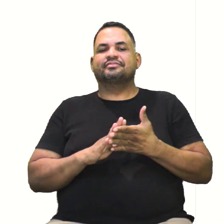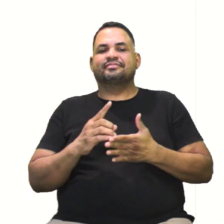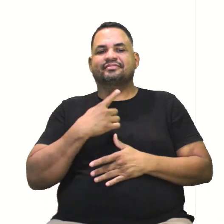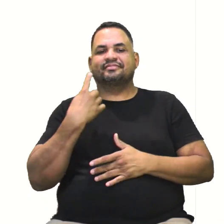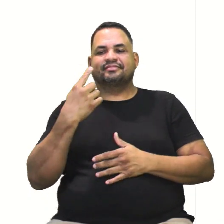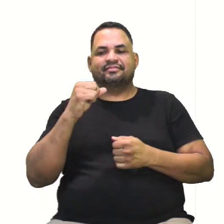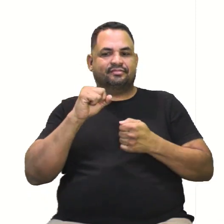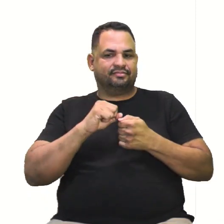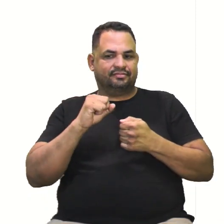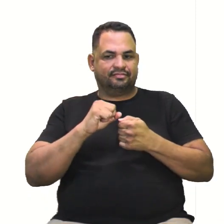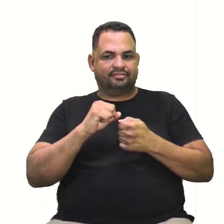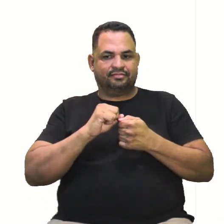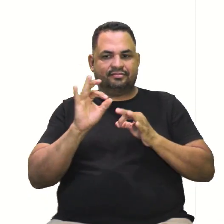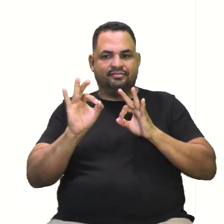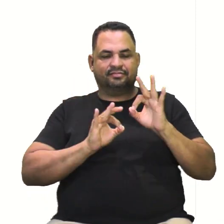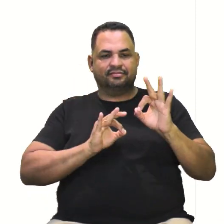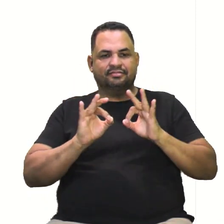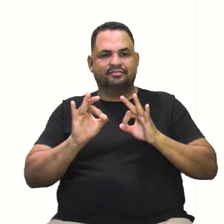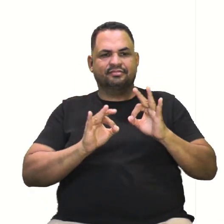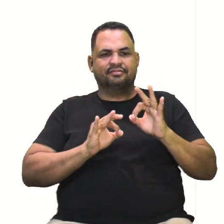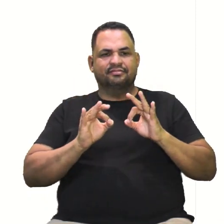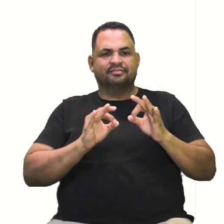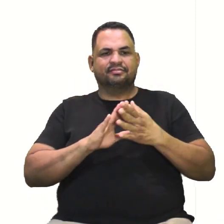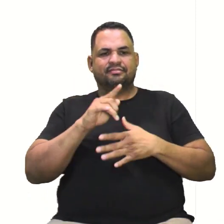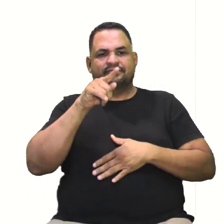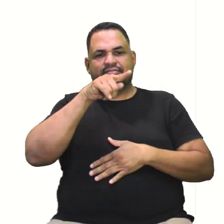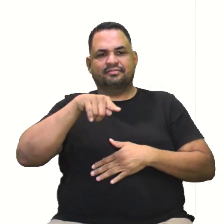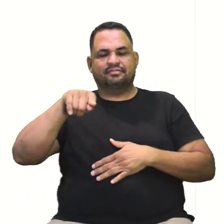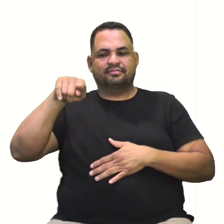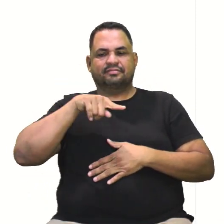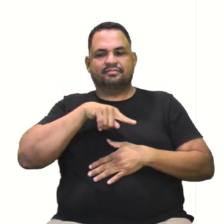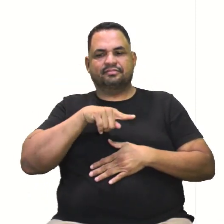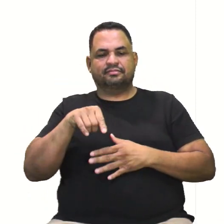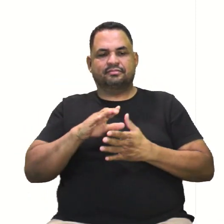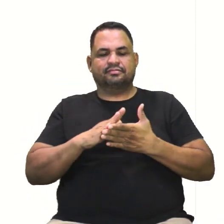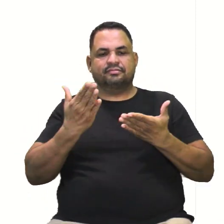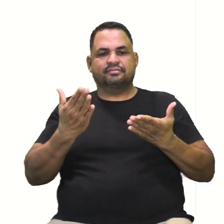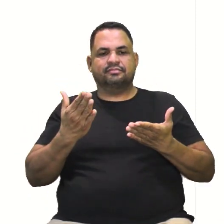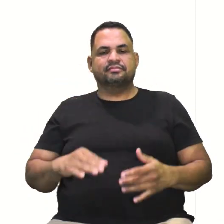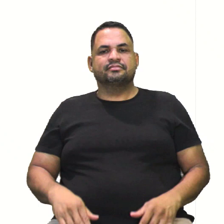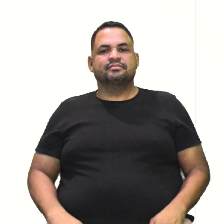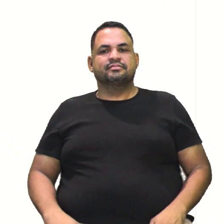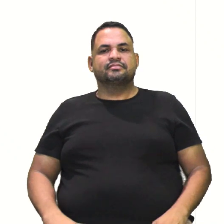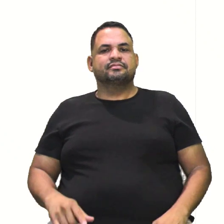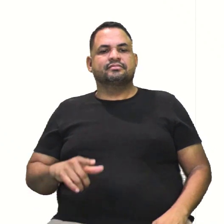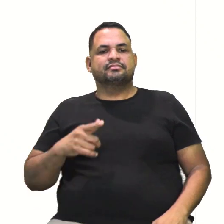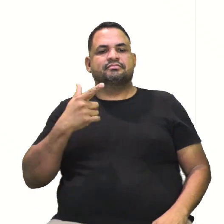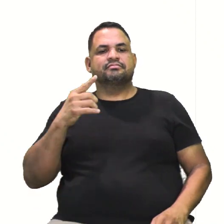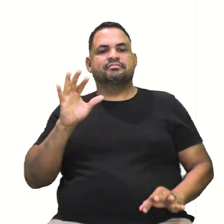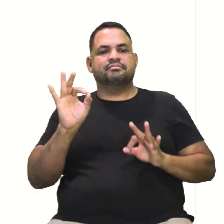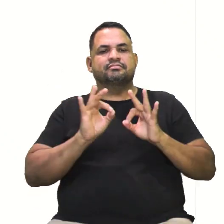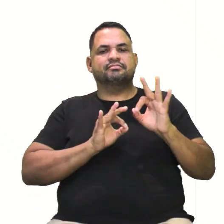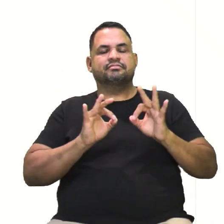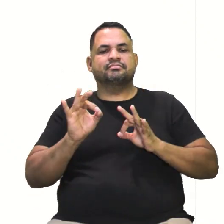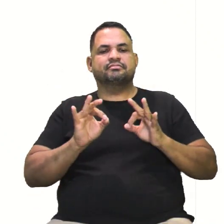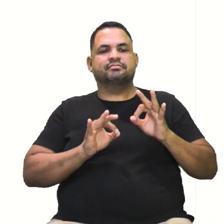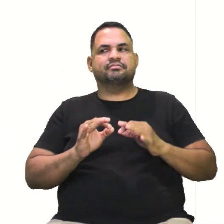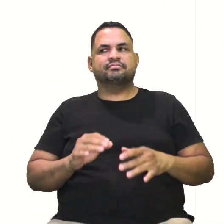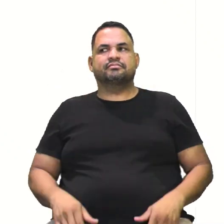fizemos agora há pouco a construção de uma hipérbole, nós já observamos que lá ela não tinha esse formato.